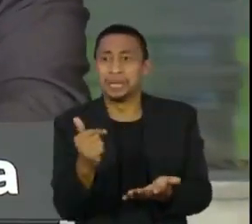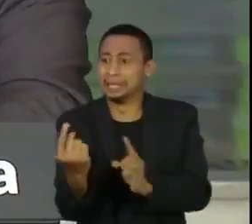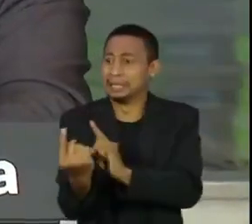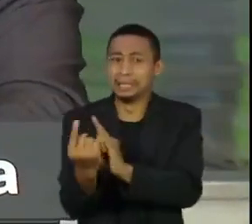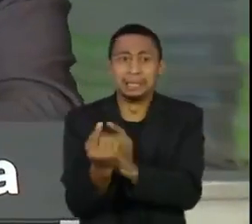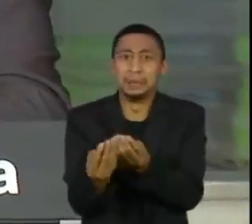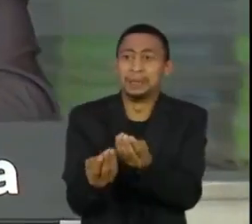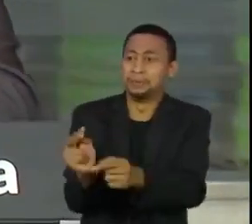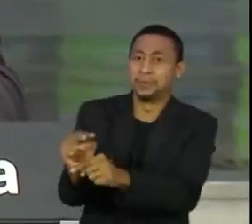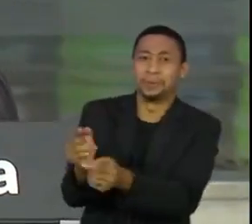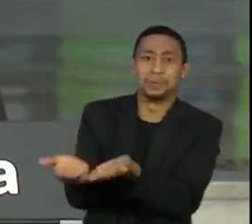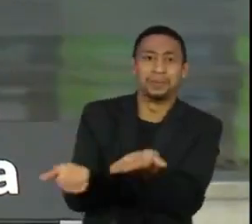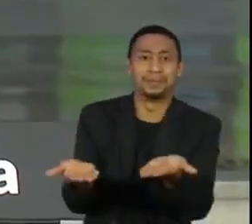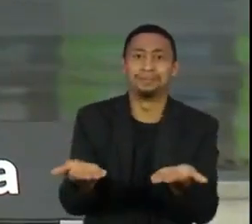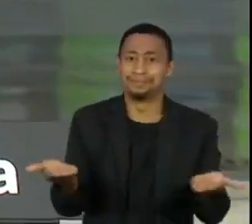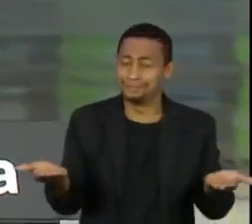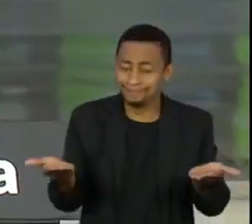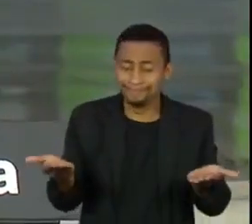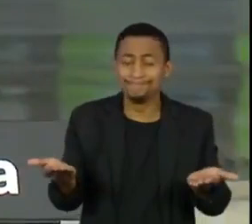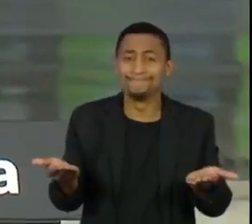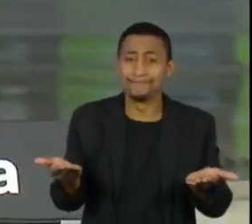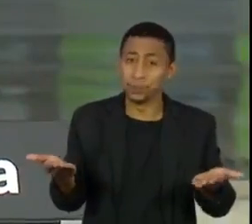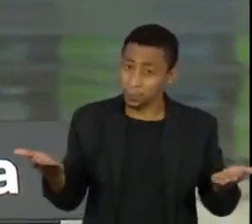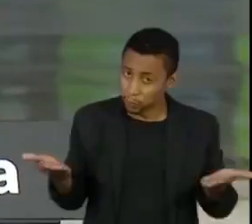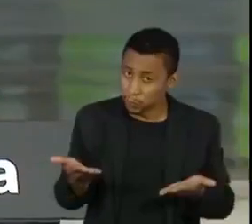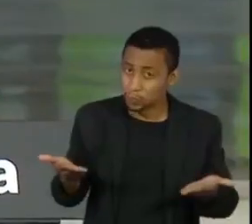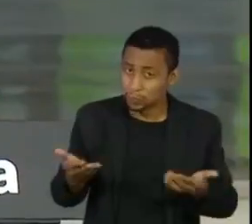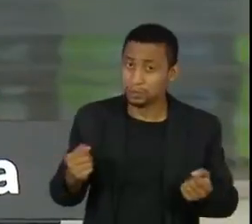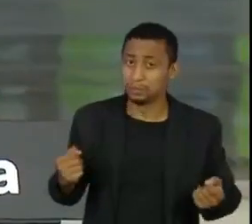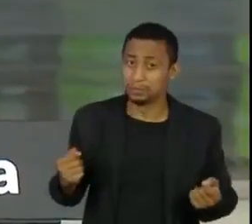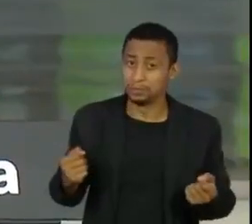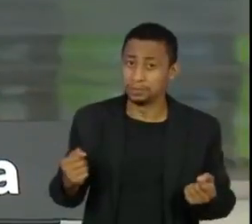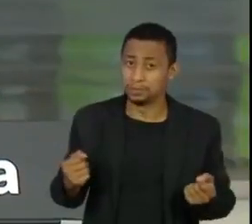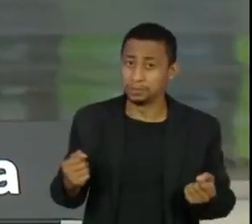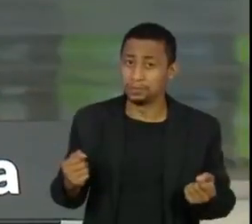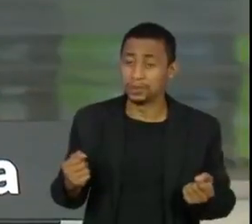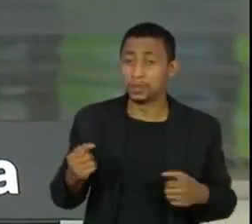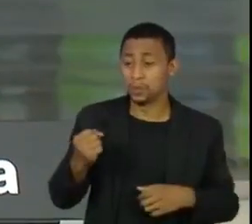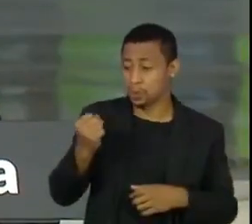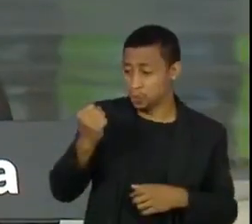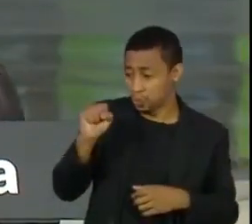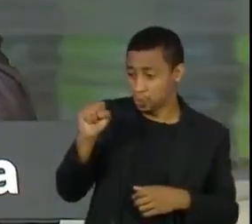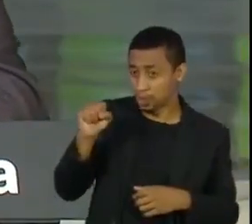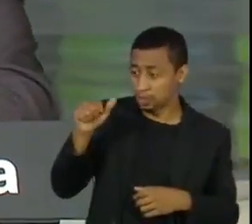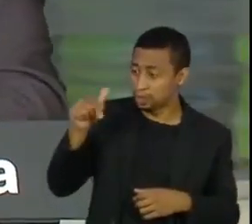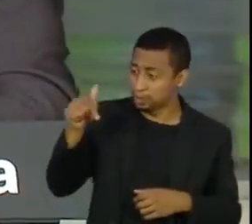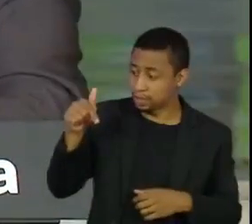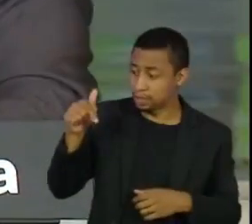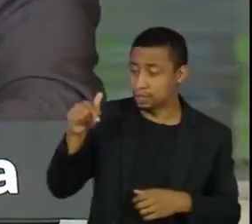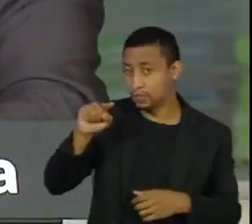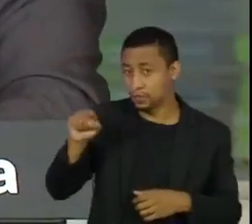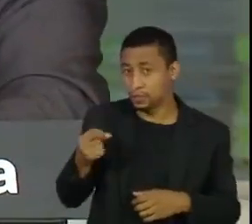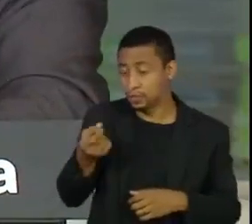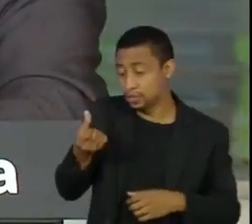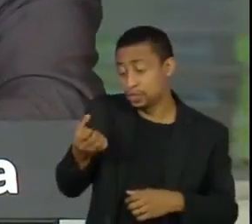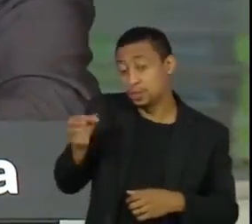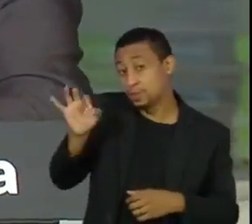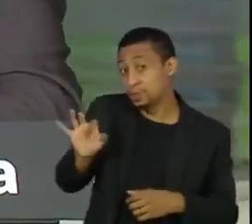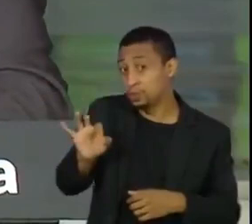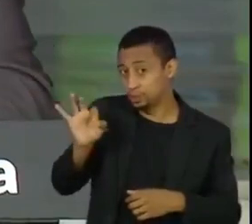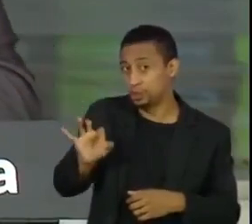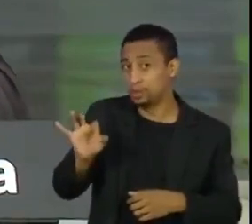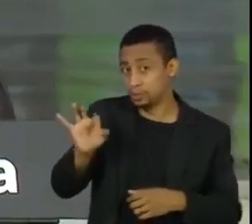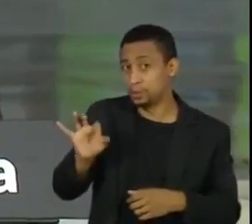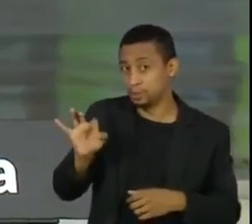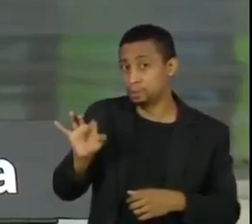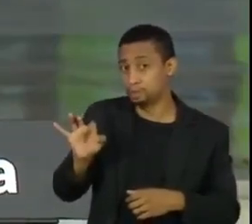Nós estamos hoje com 87,6% da